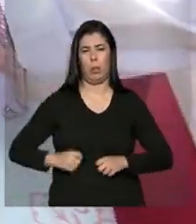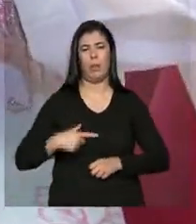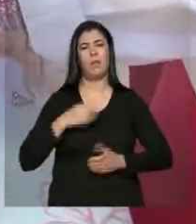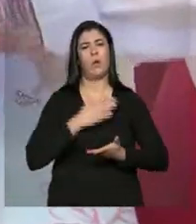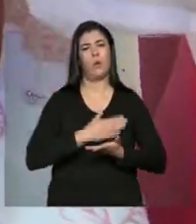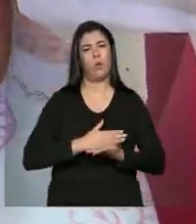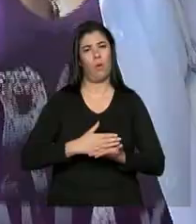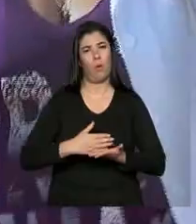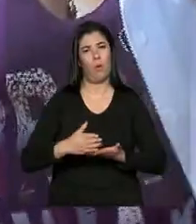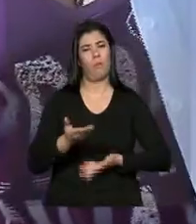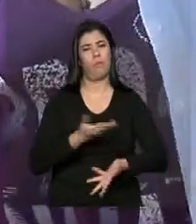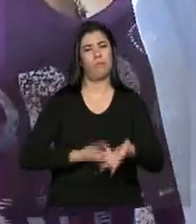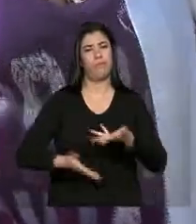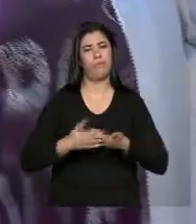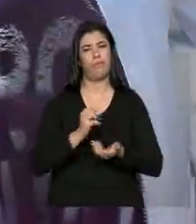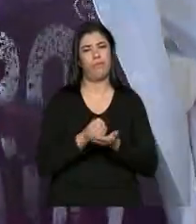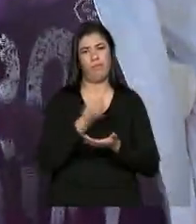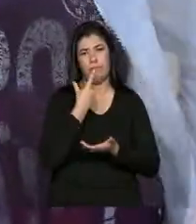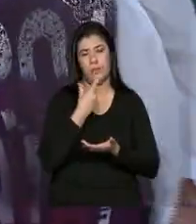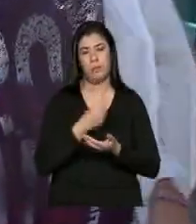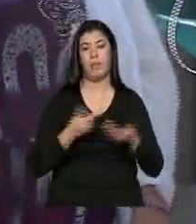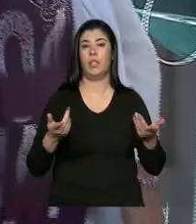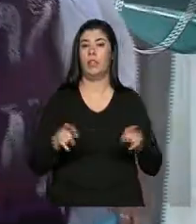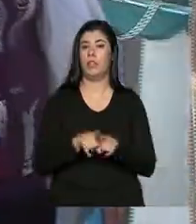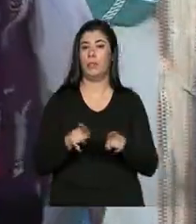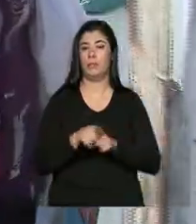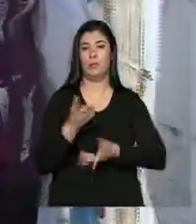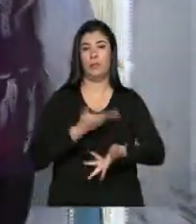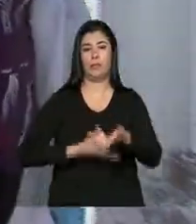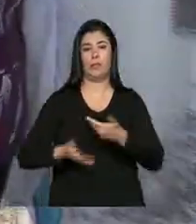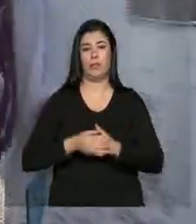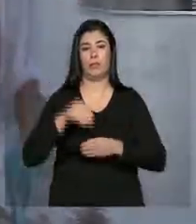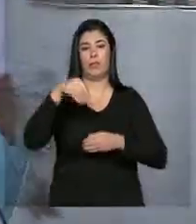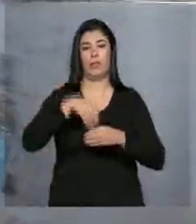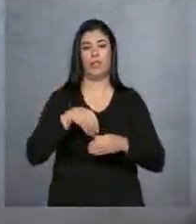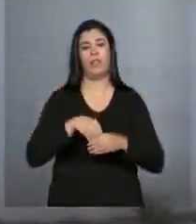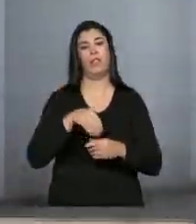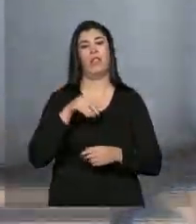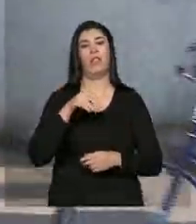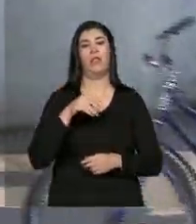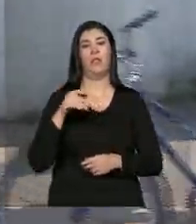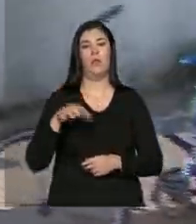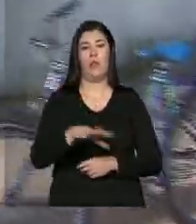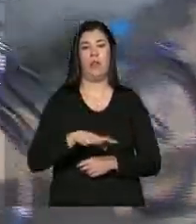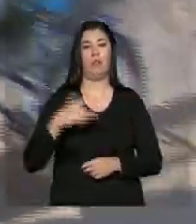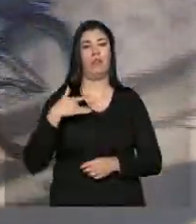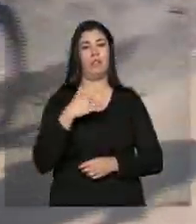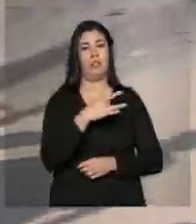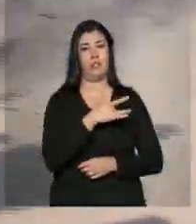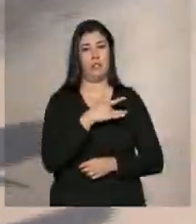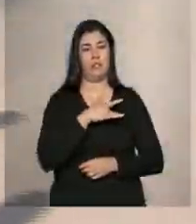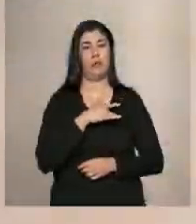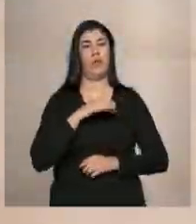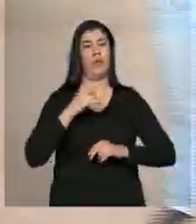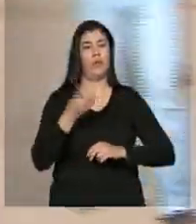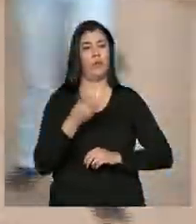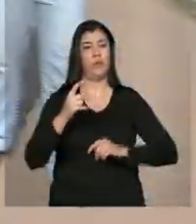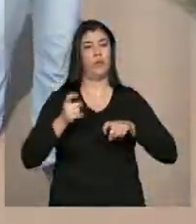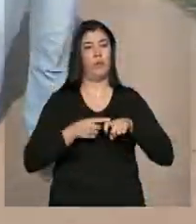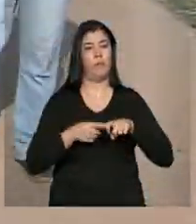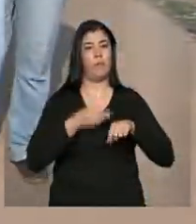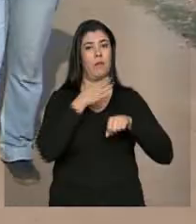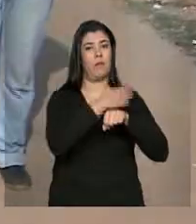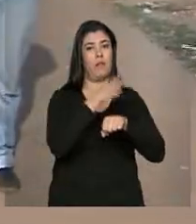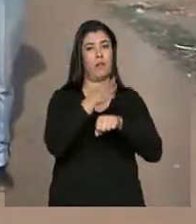iniciar um tratamento. Além dos atendimentos no posto de saúde, as profissionais do Mais Médicos saem pela cidade de Melgaço para fazer